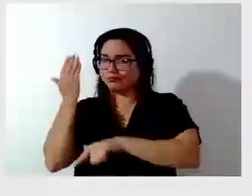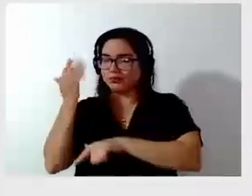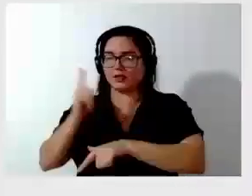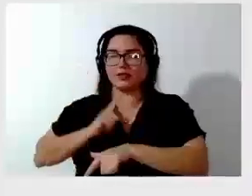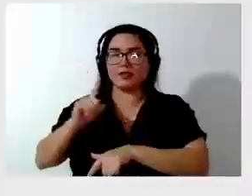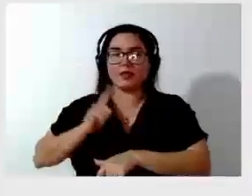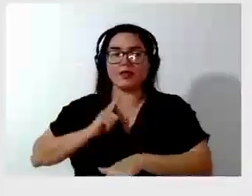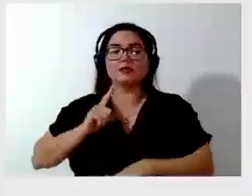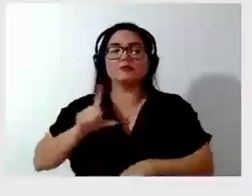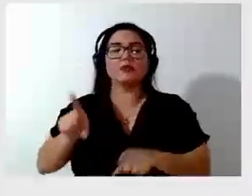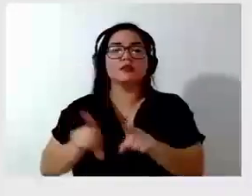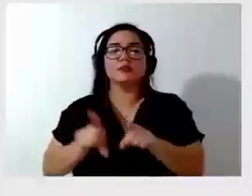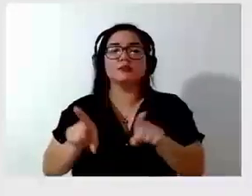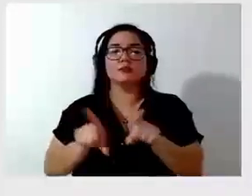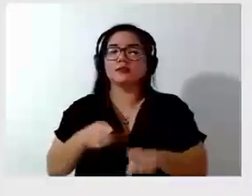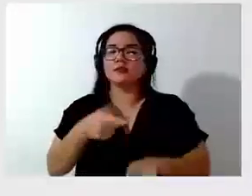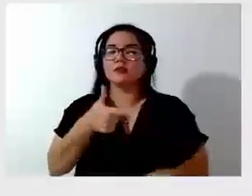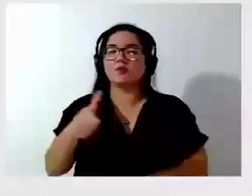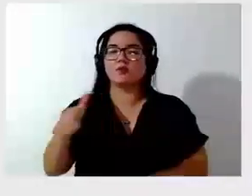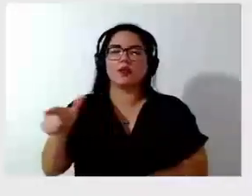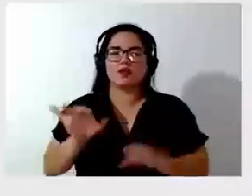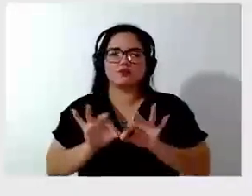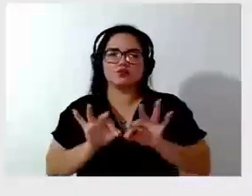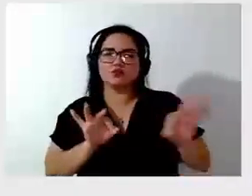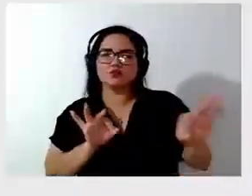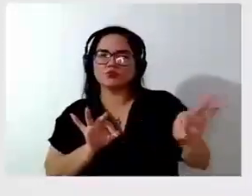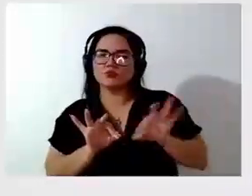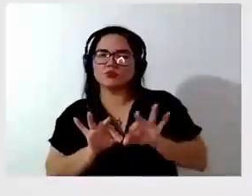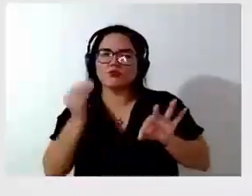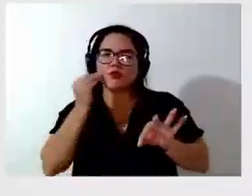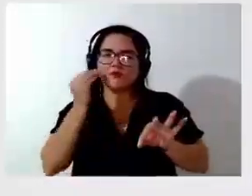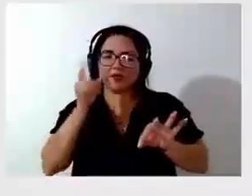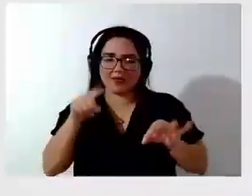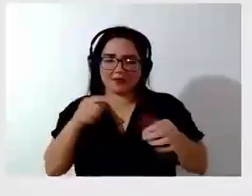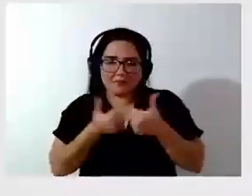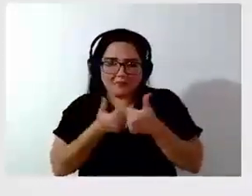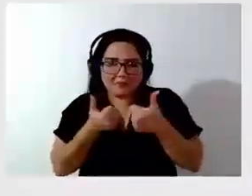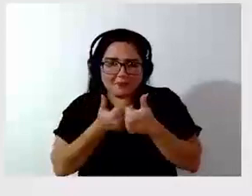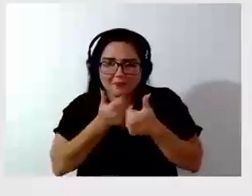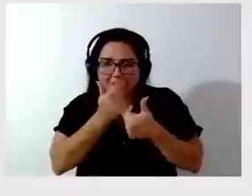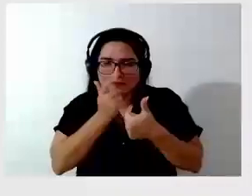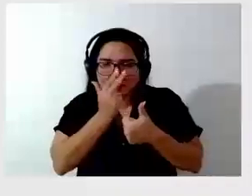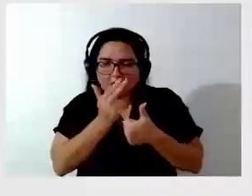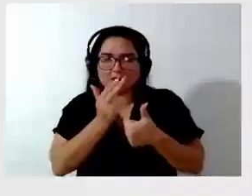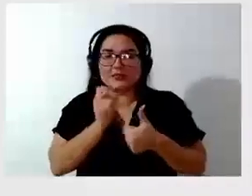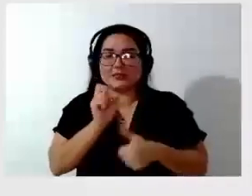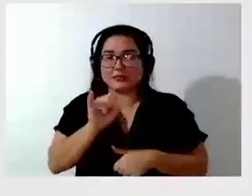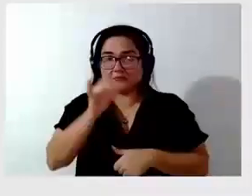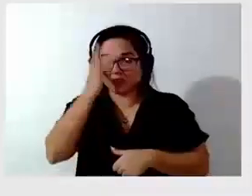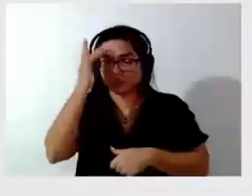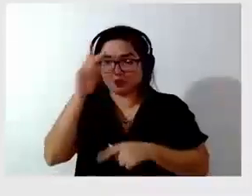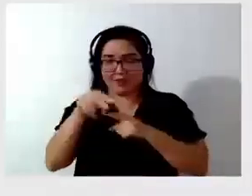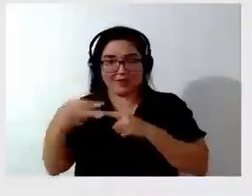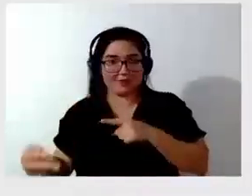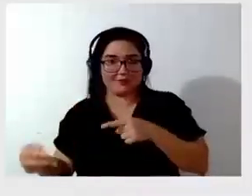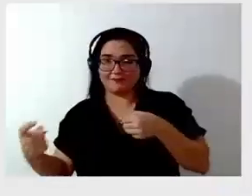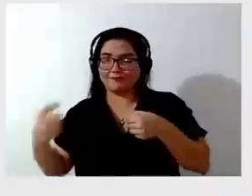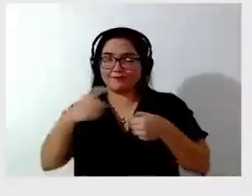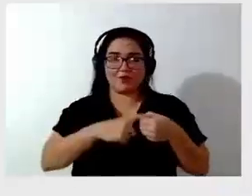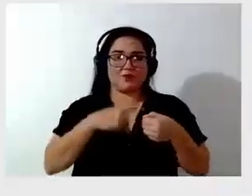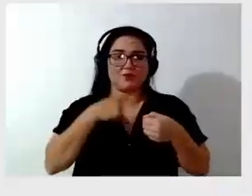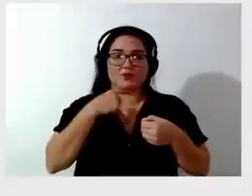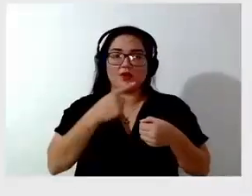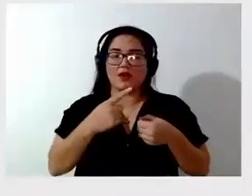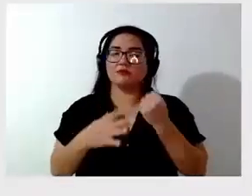nenhuma distância ali, é muito próximo mesmo. Se a pessoa cair na pista, não tem nem como voltar, porque não tem como se